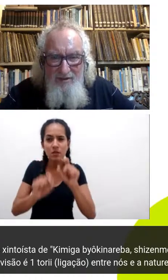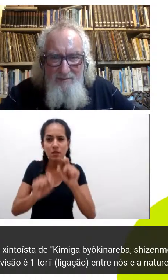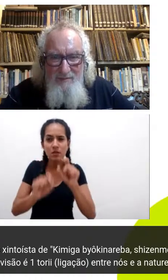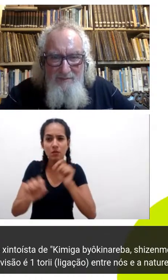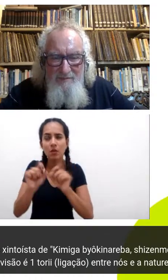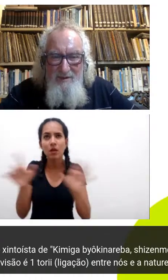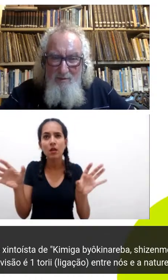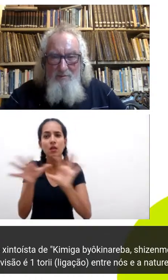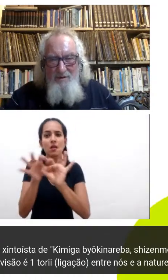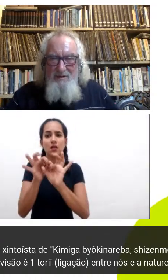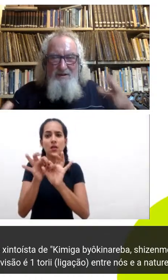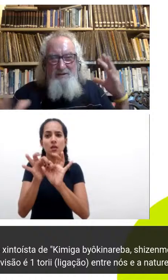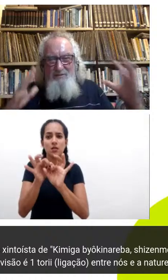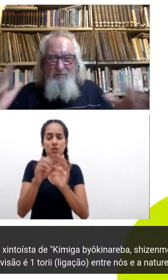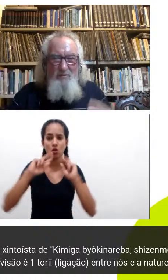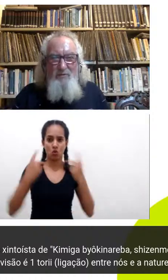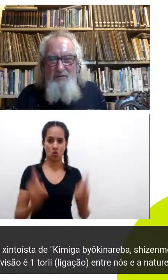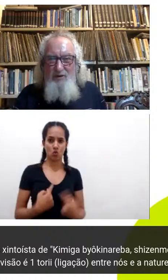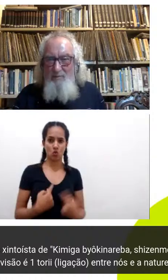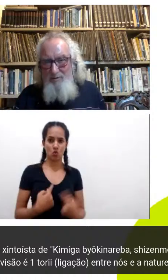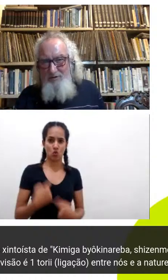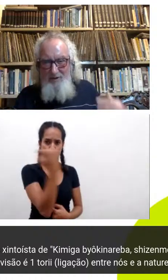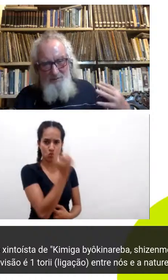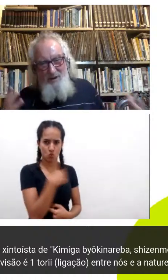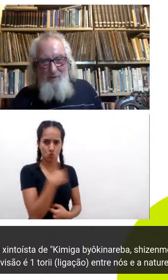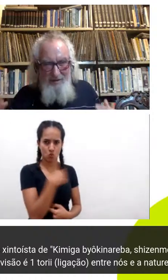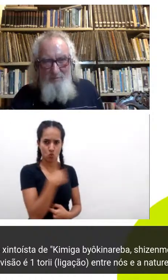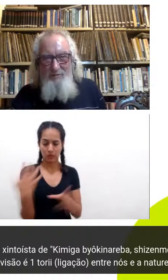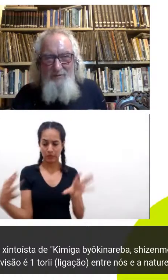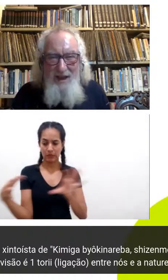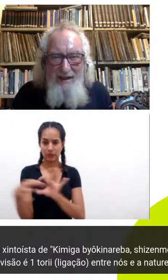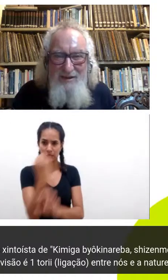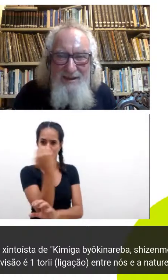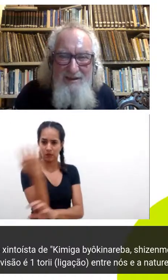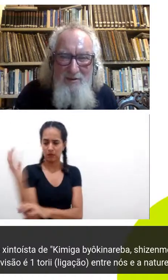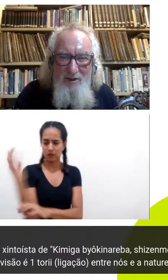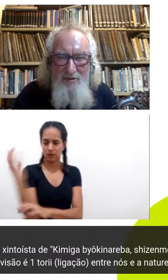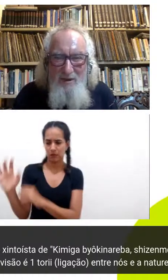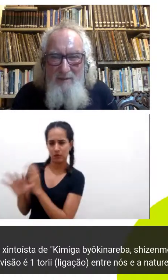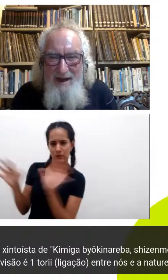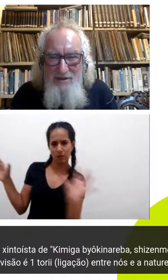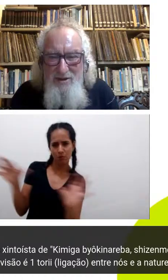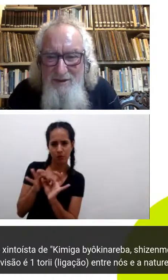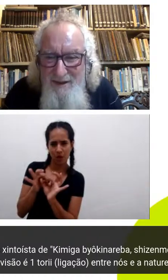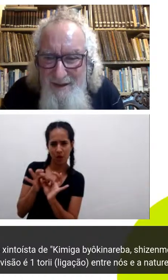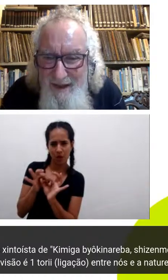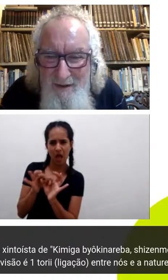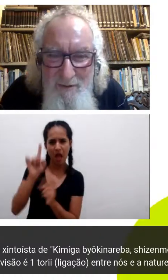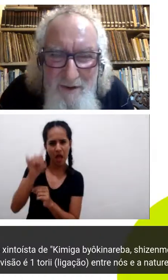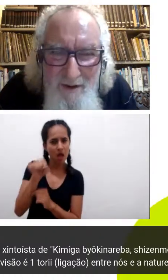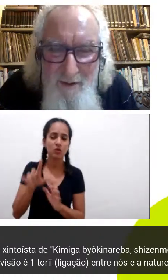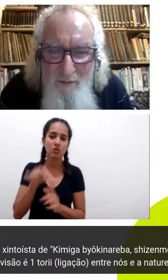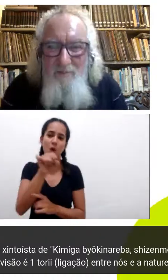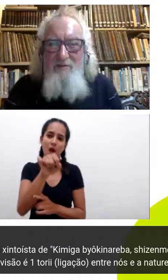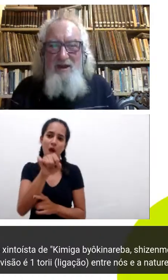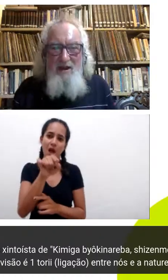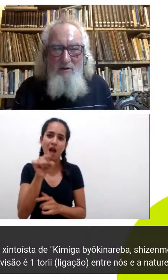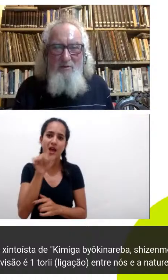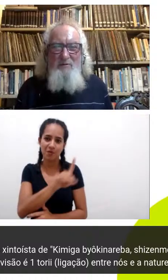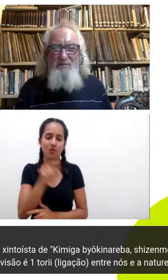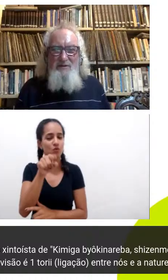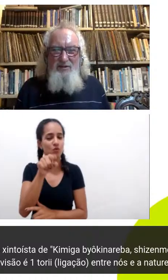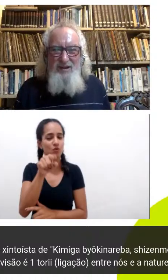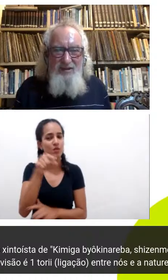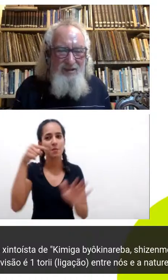e a natureza então o professor Abud sempre dá umas aprofundadas aqui no nosso debate né um